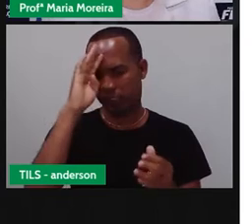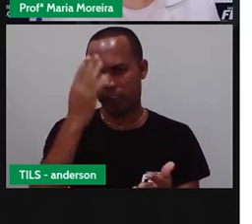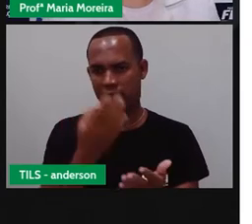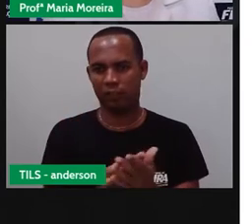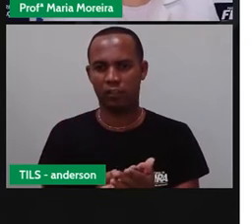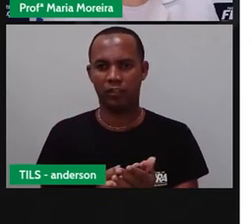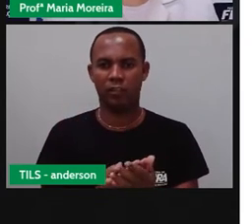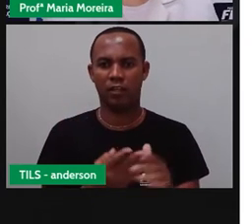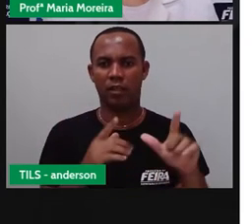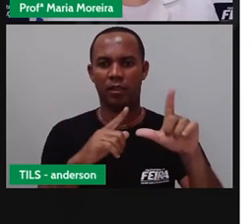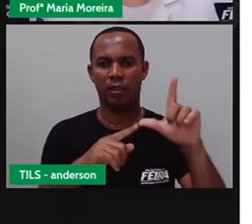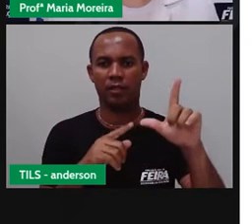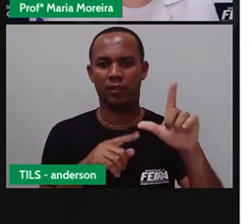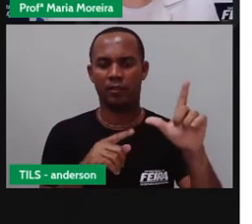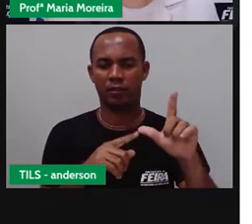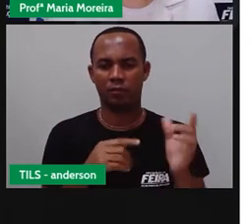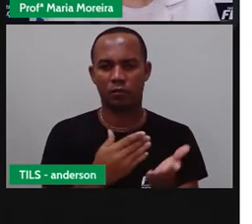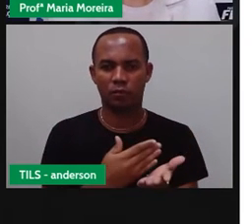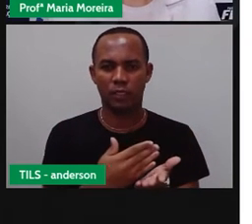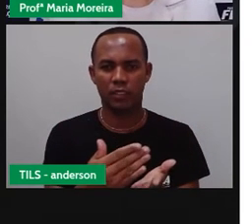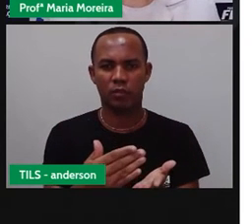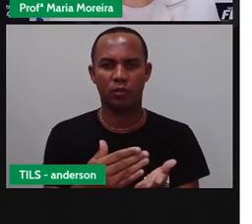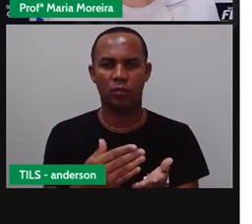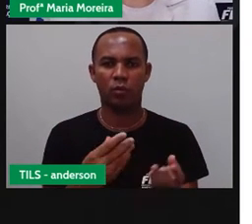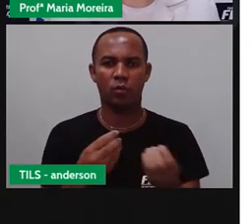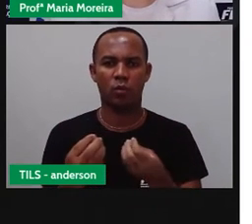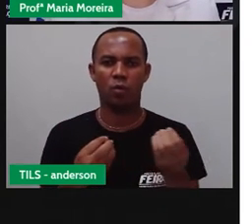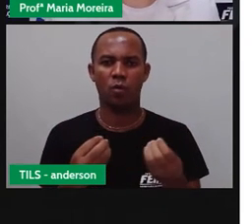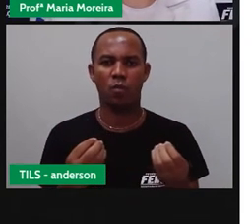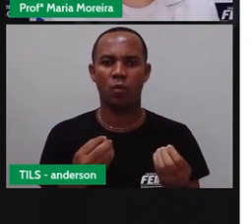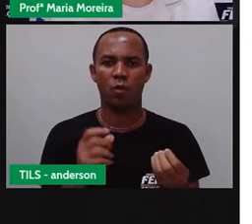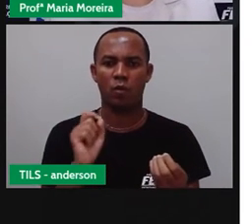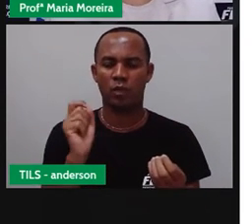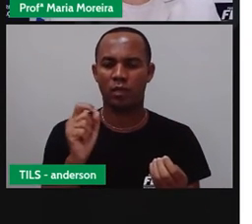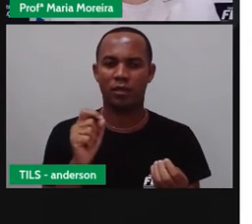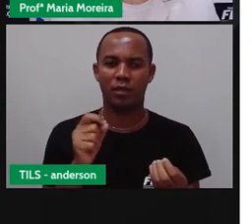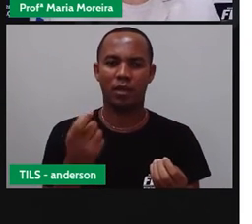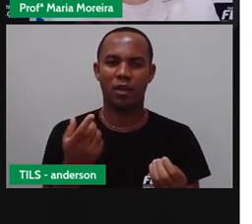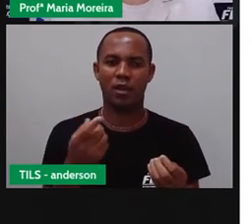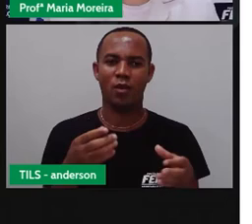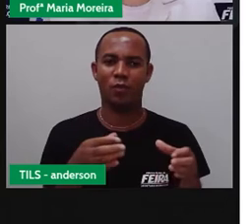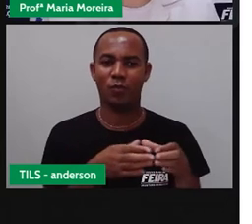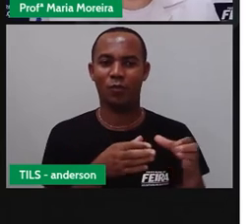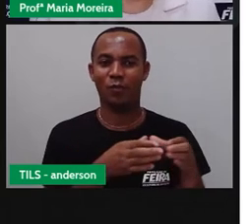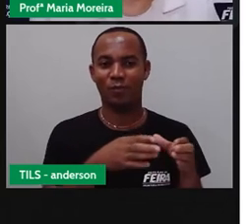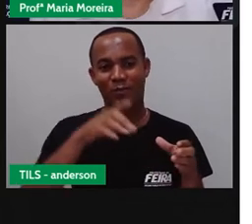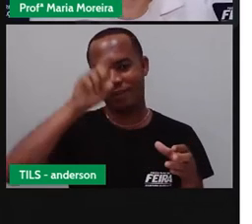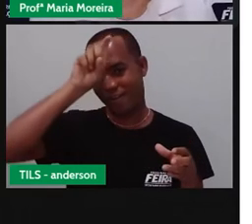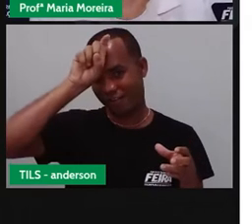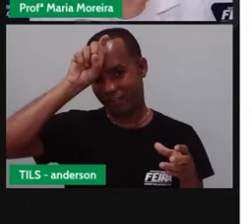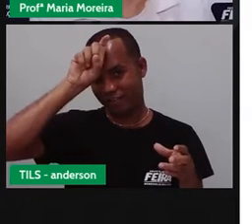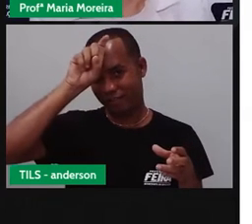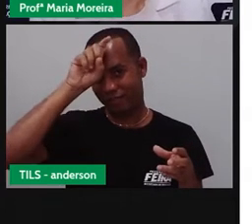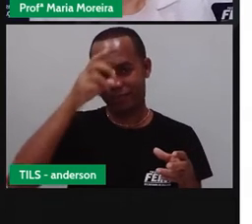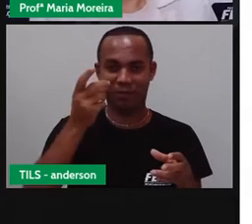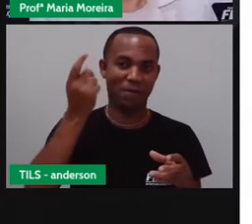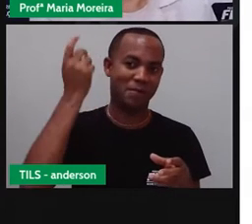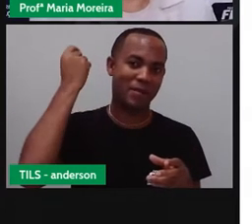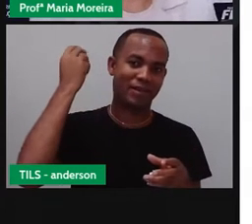surgiu inicialmente, né, de um hieroglifo egípcio. Olha ele, Anderson.